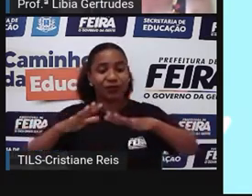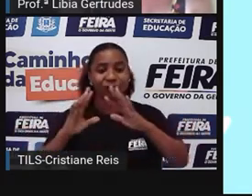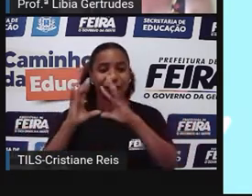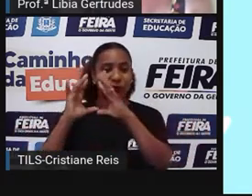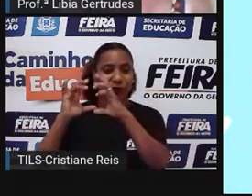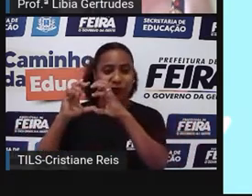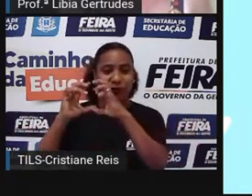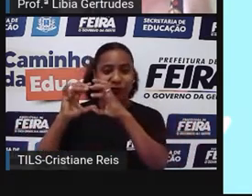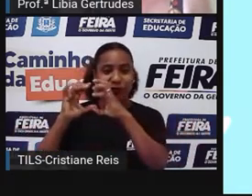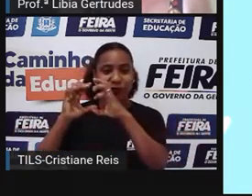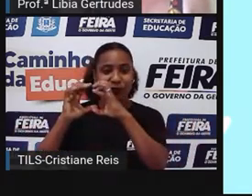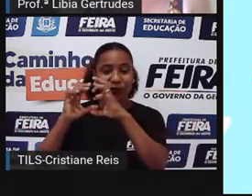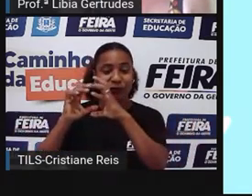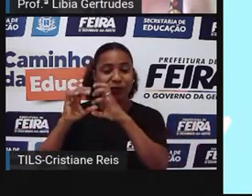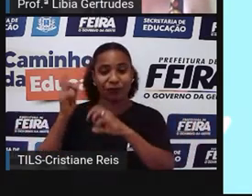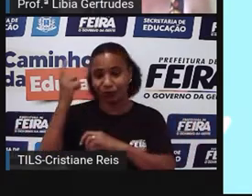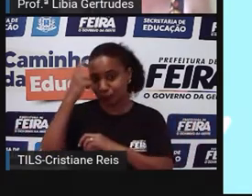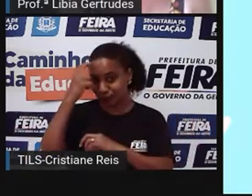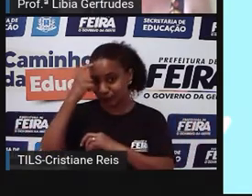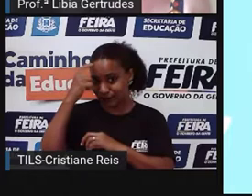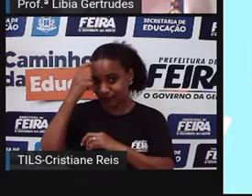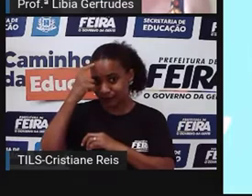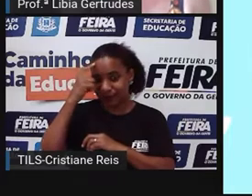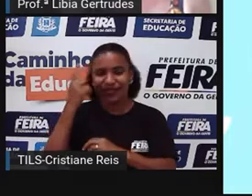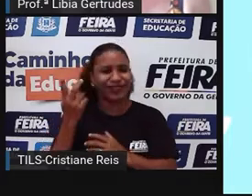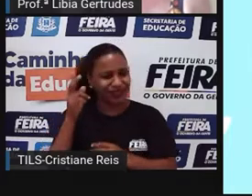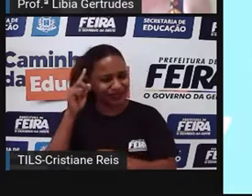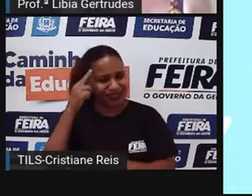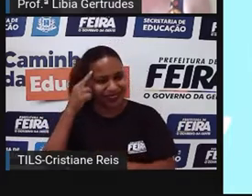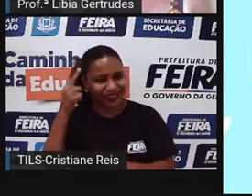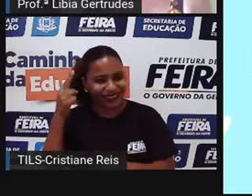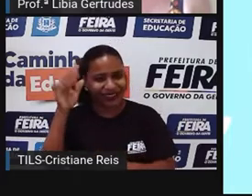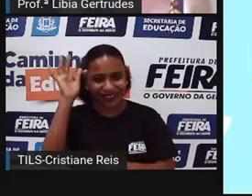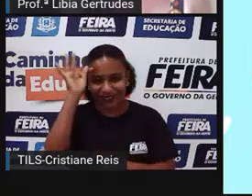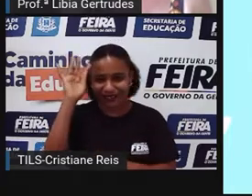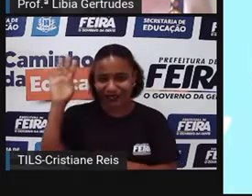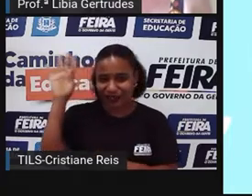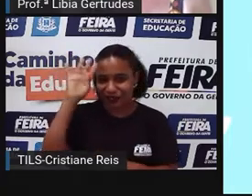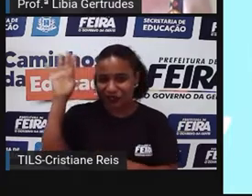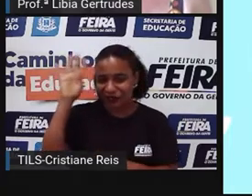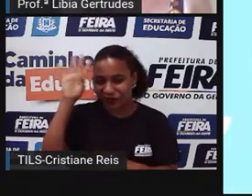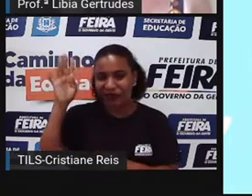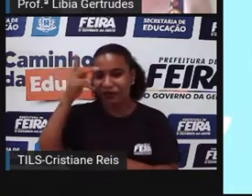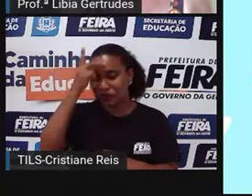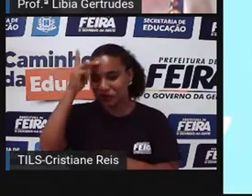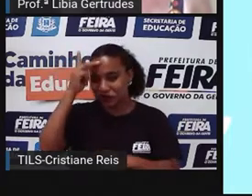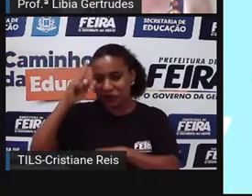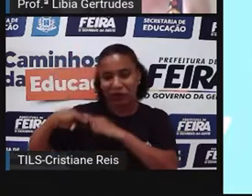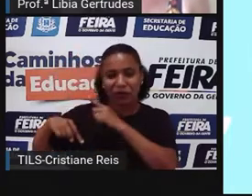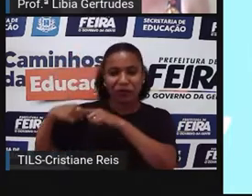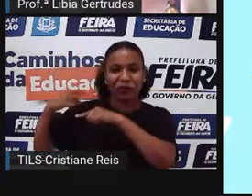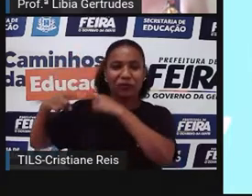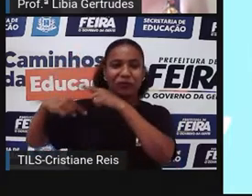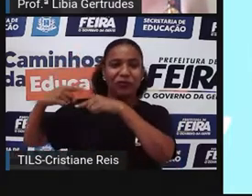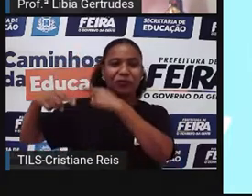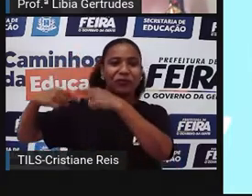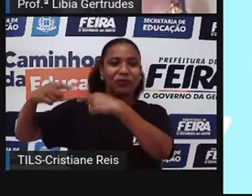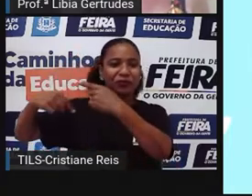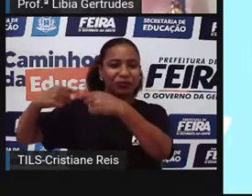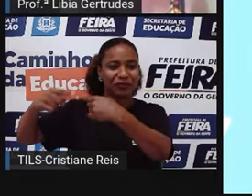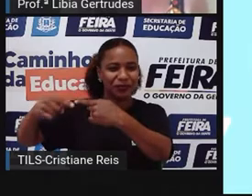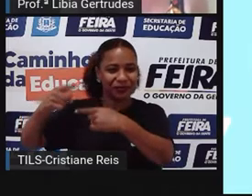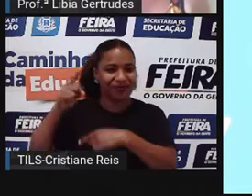foi se desenvolvendo, porque a gente sabe daquela teoria, né? Que o homem evoluiu, né? Que o homem se transformou com o passar dos anos.